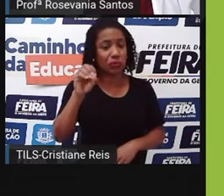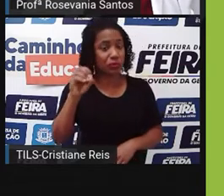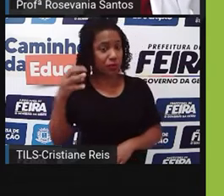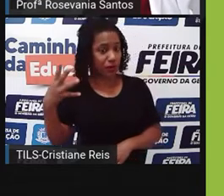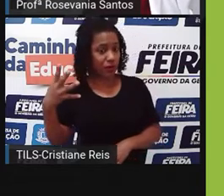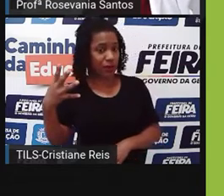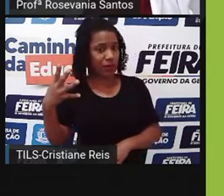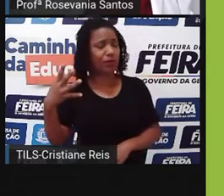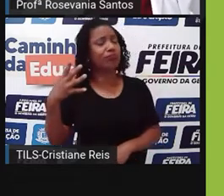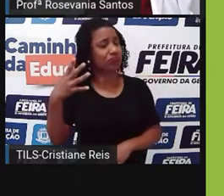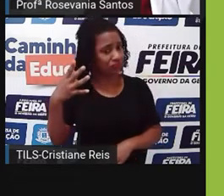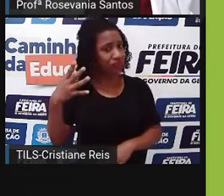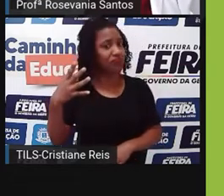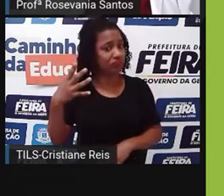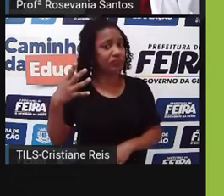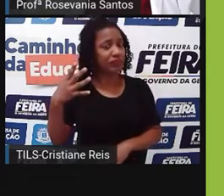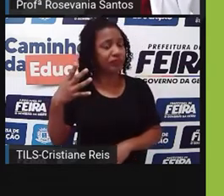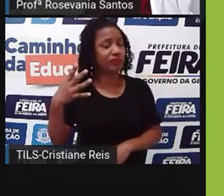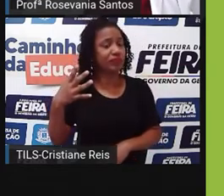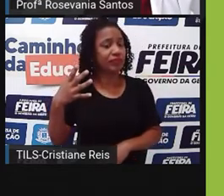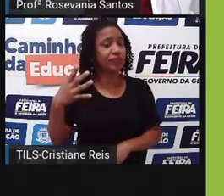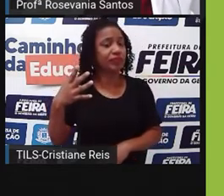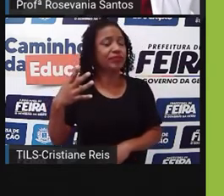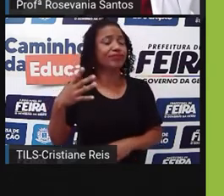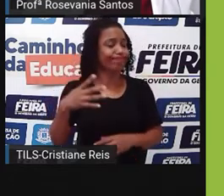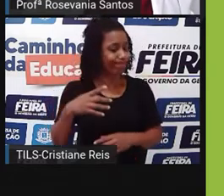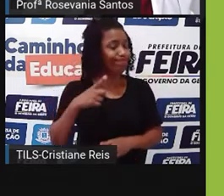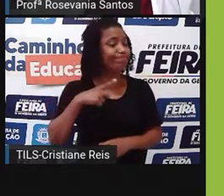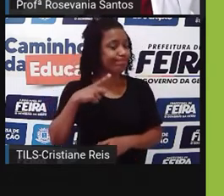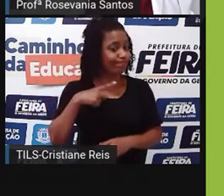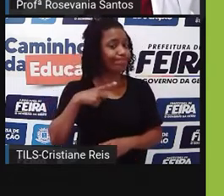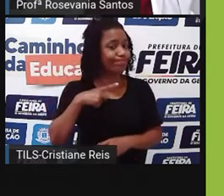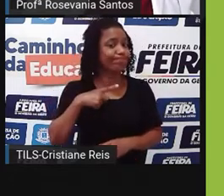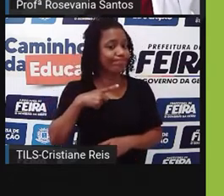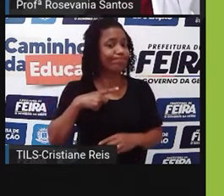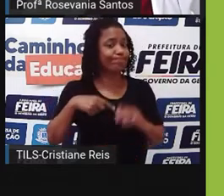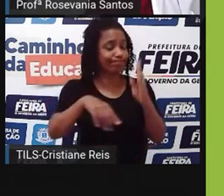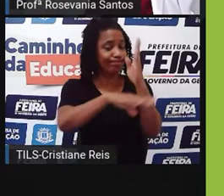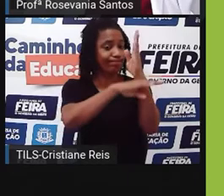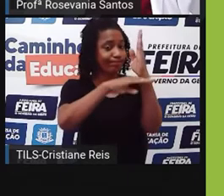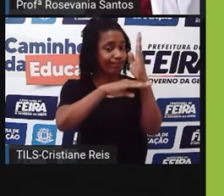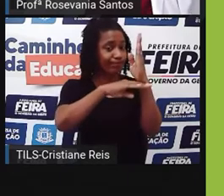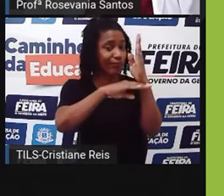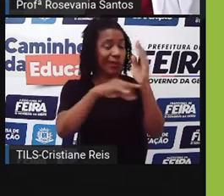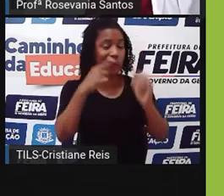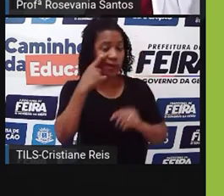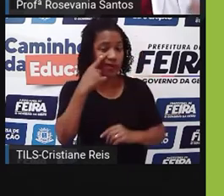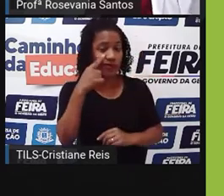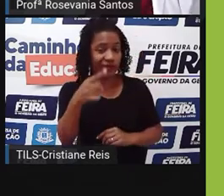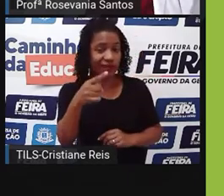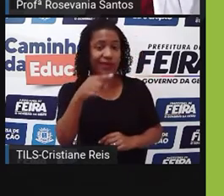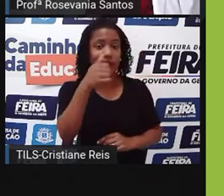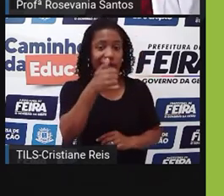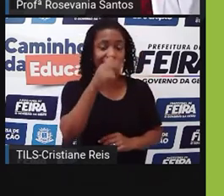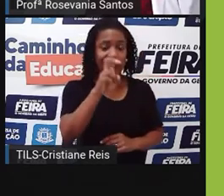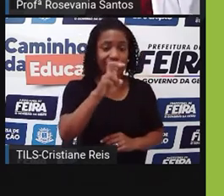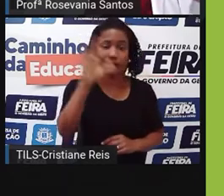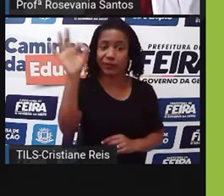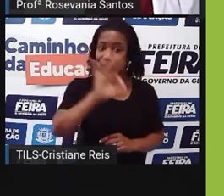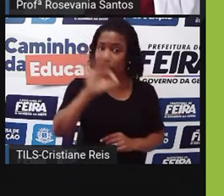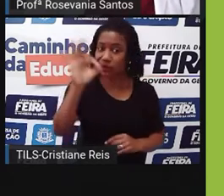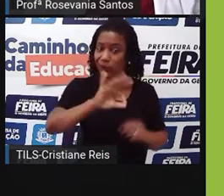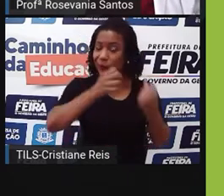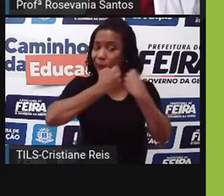menor? É, estatisticamente falando. Mas também nós estamos falando da área maior. Então, 15% numa área maior